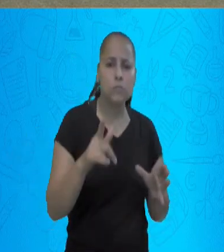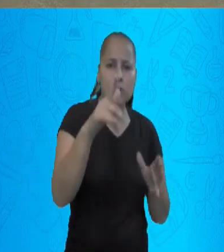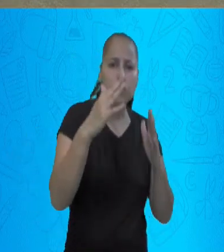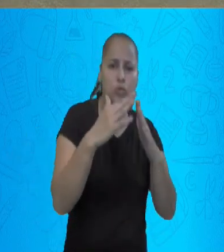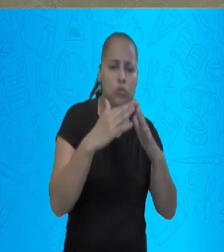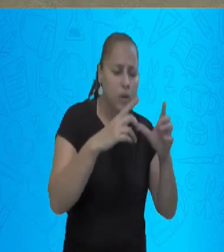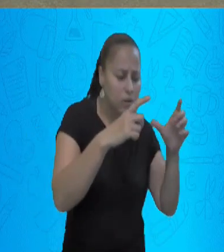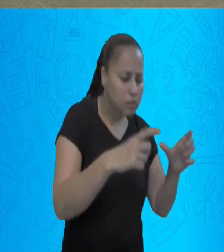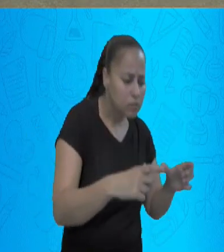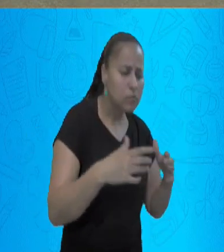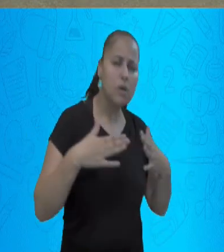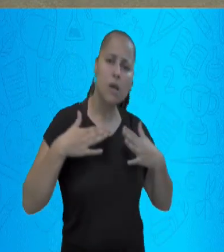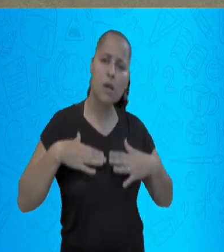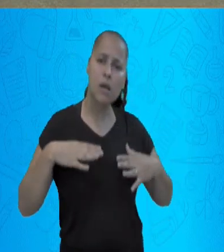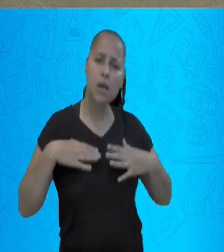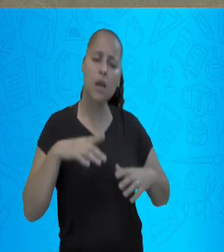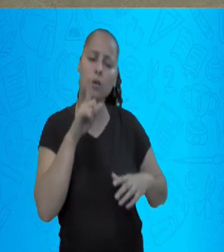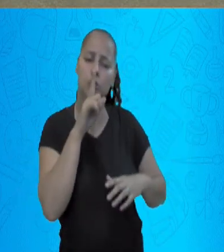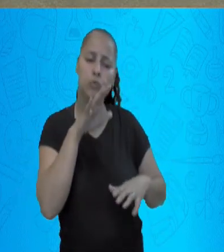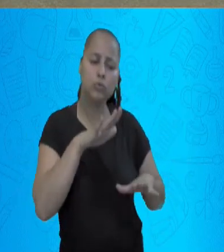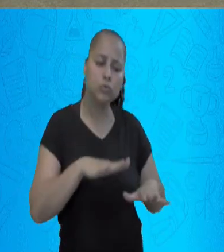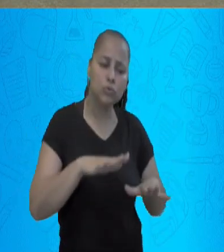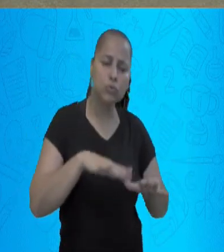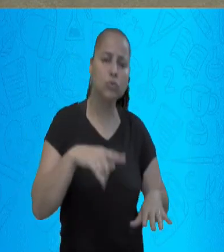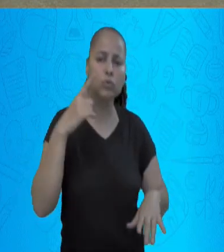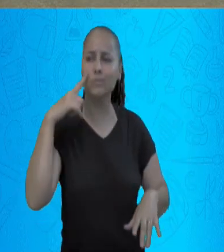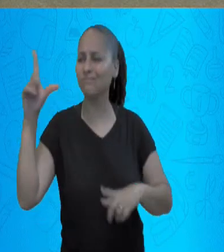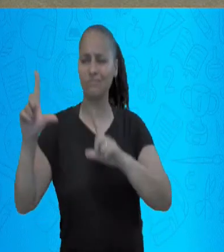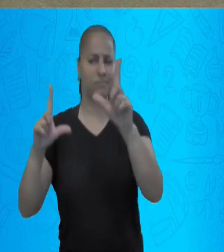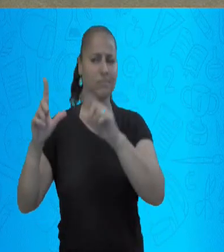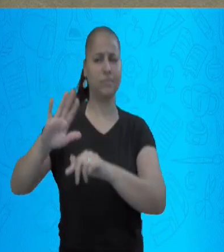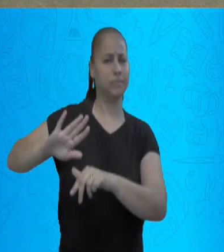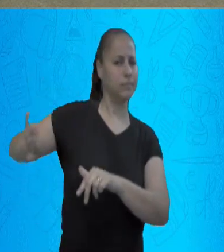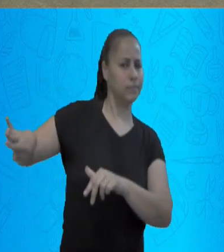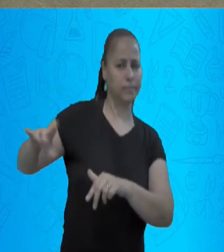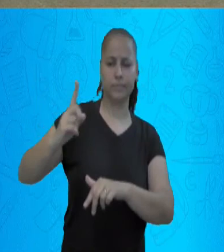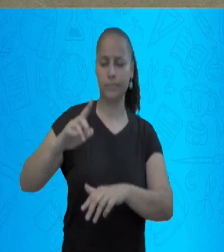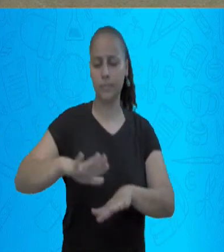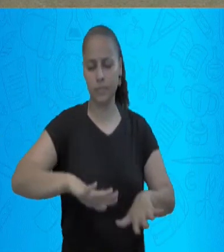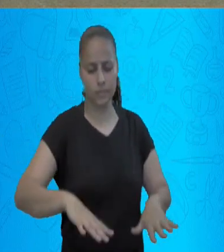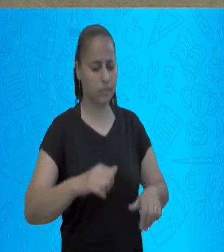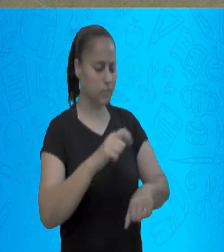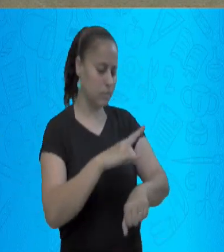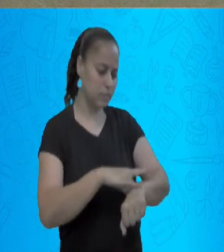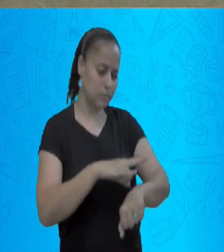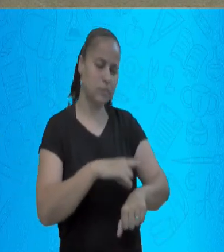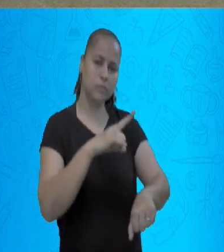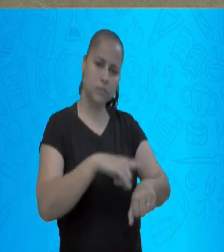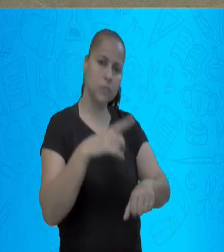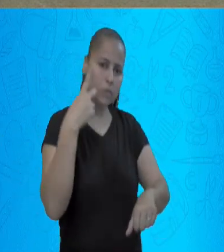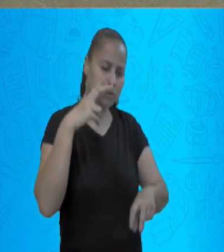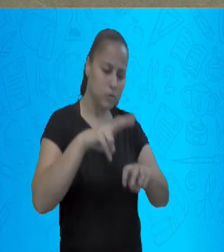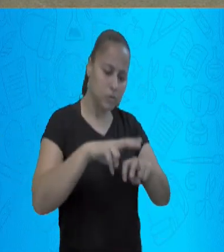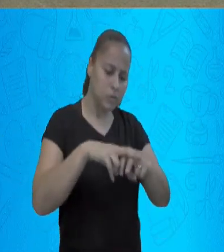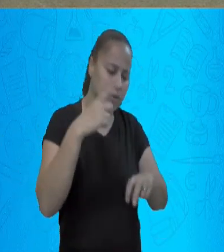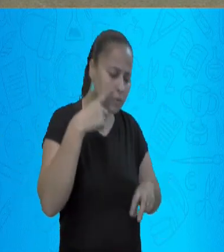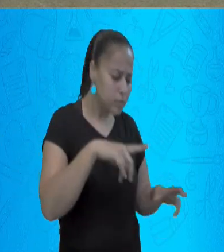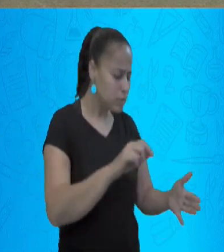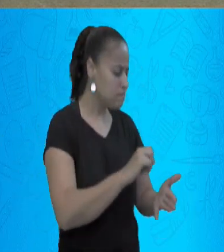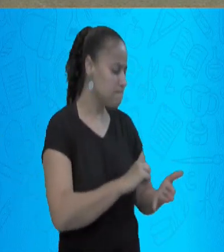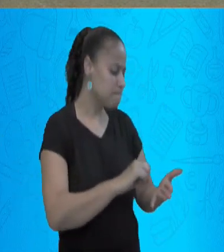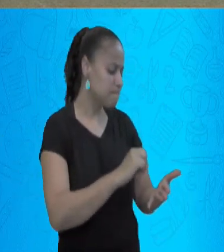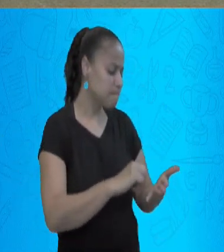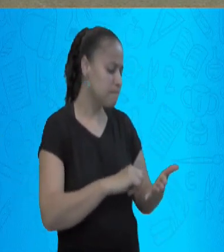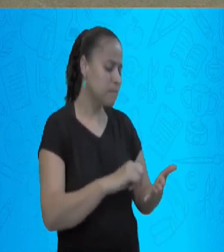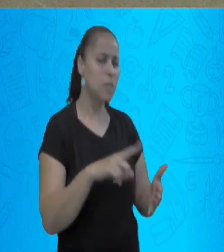a TV, desligue outros sons que possam te incomodar para você estudar. Chame sua família,